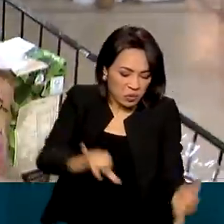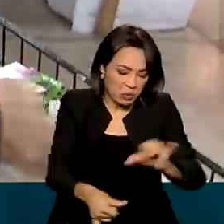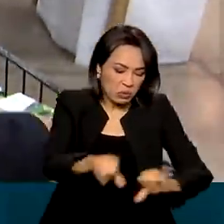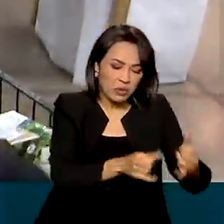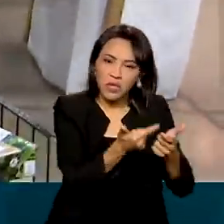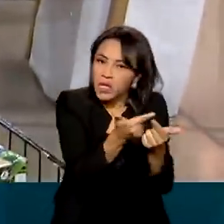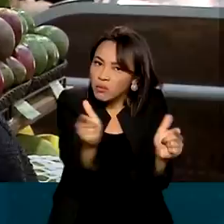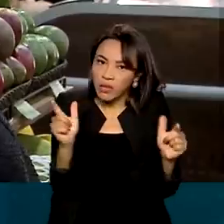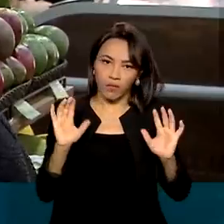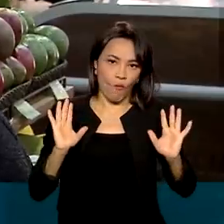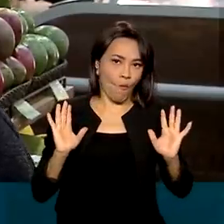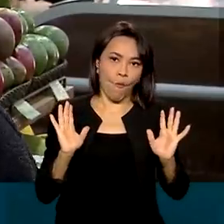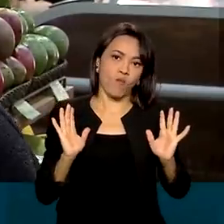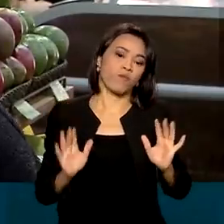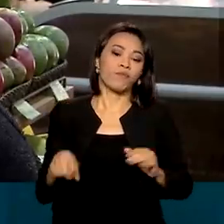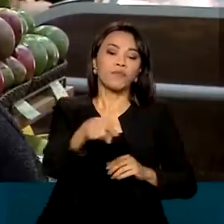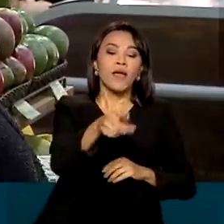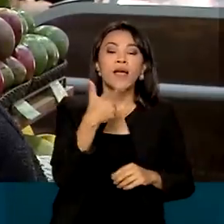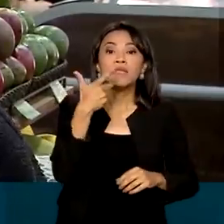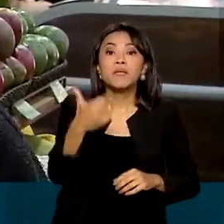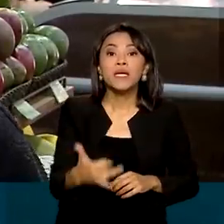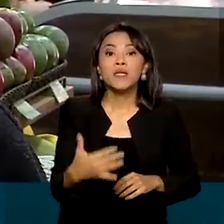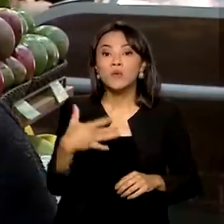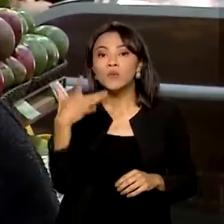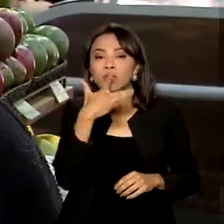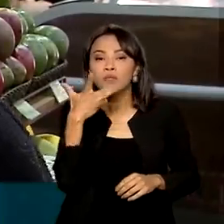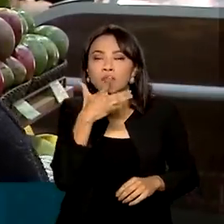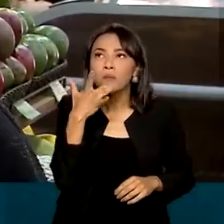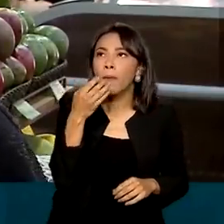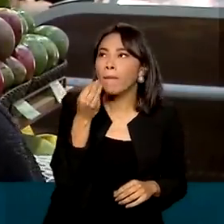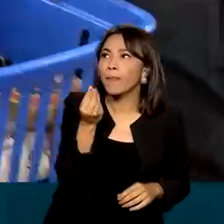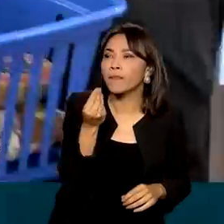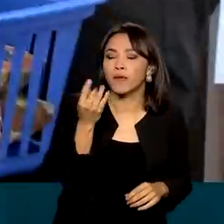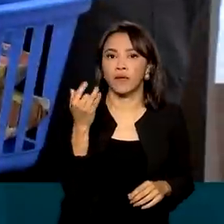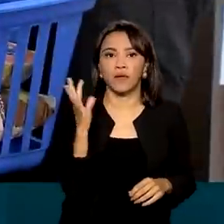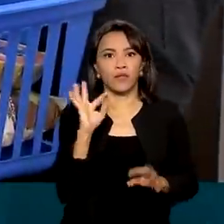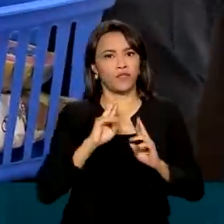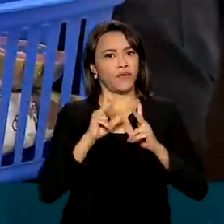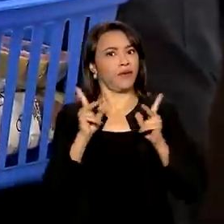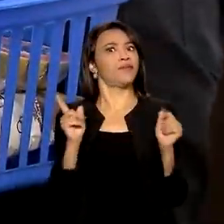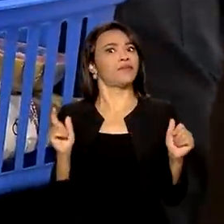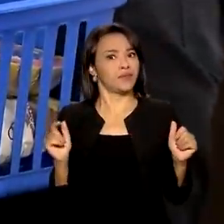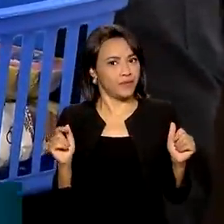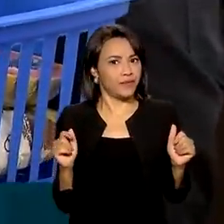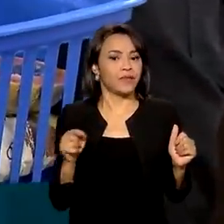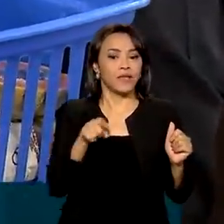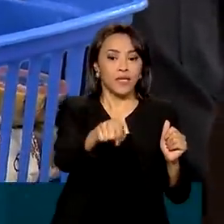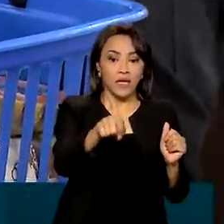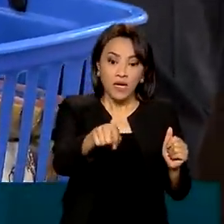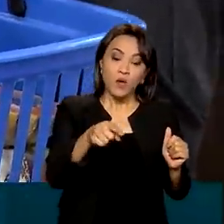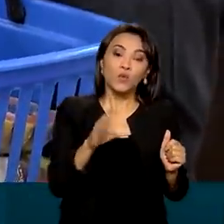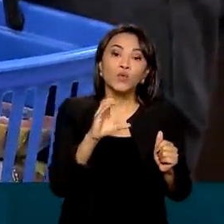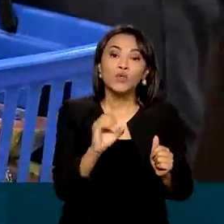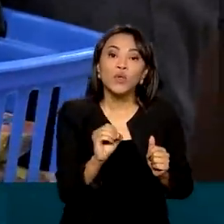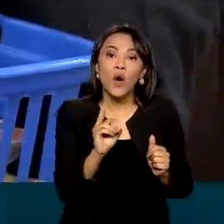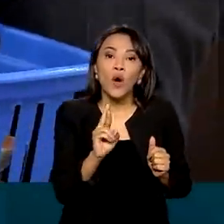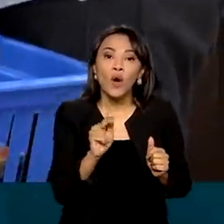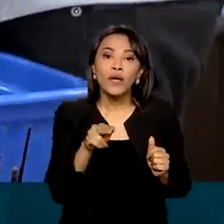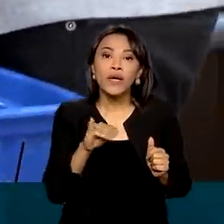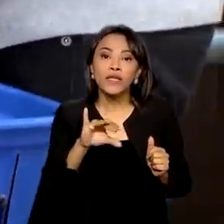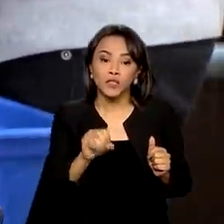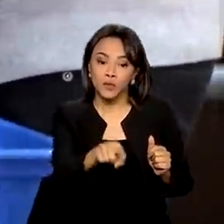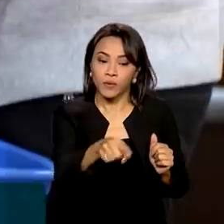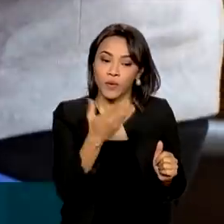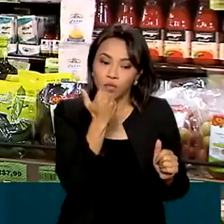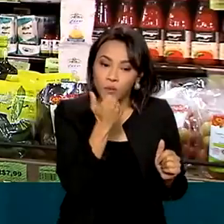adubos químicos. O sabor é diferente e o benefício, né? Os orgânicos têm ganhado cada vez mais espaço na